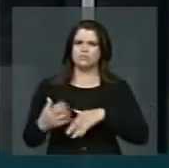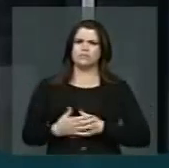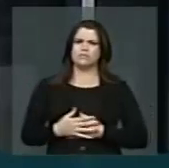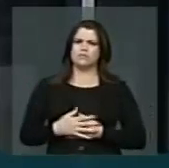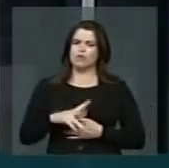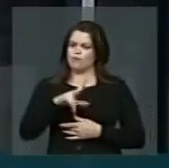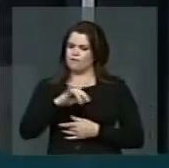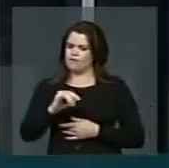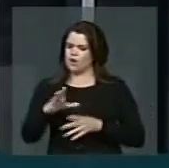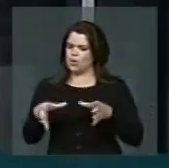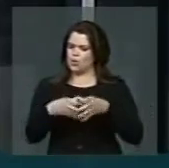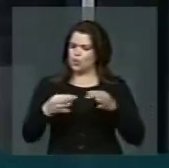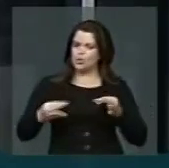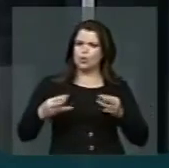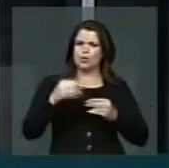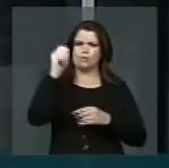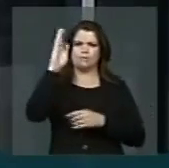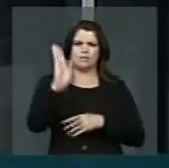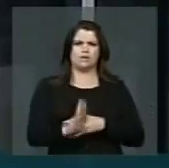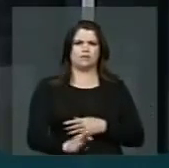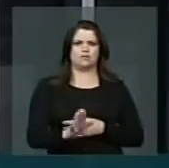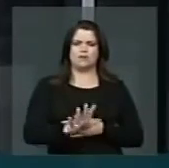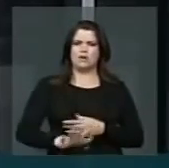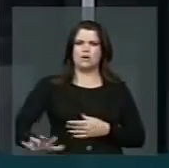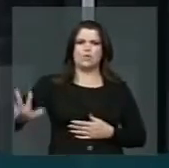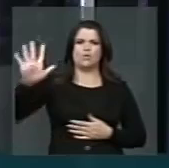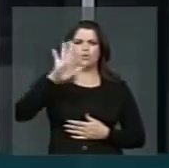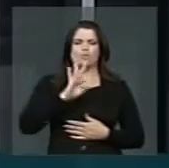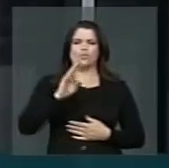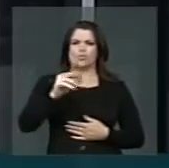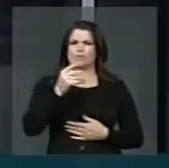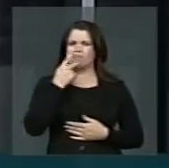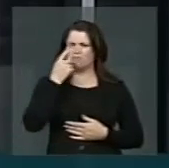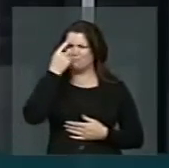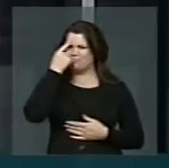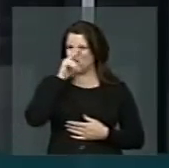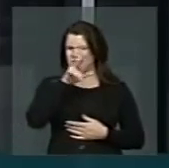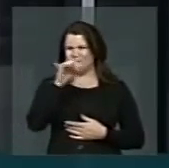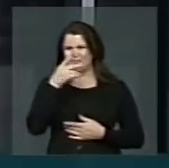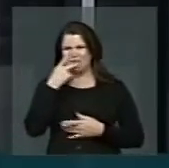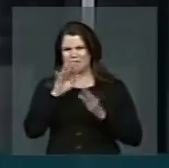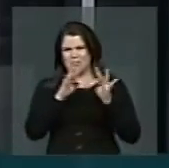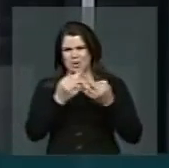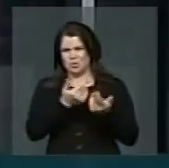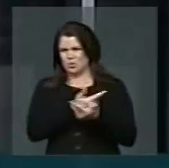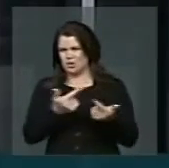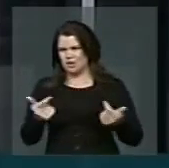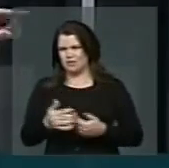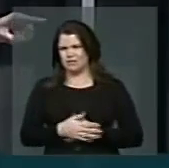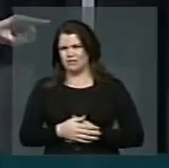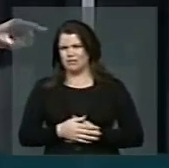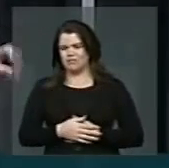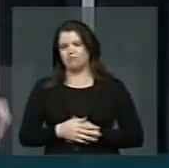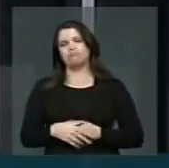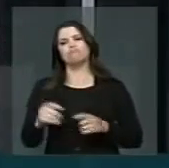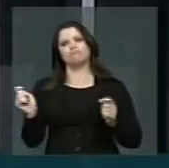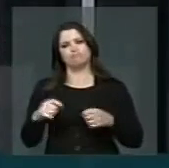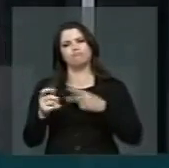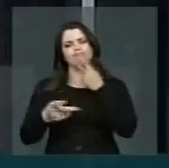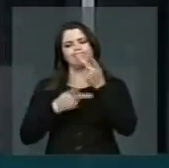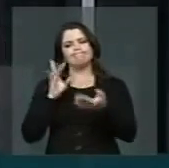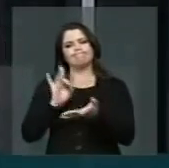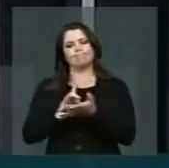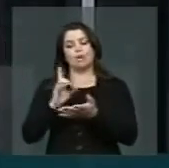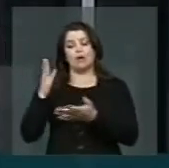com a tropa de todo o Brasil? Será que eles não têm família? E eu posso dizer, quando fui